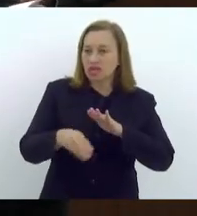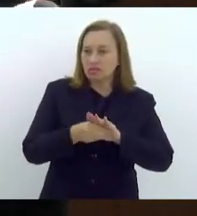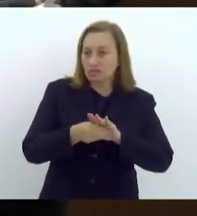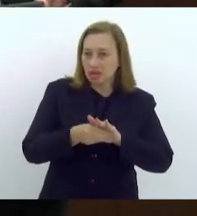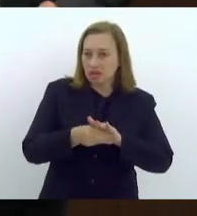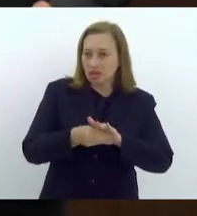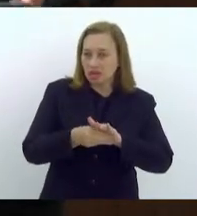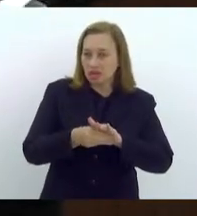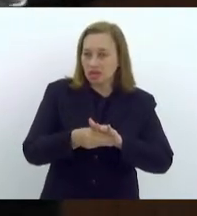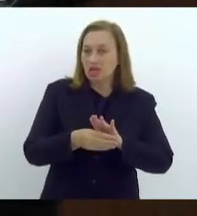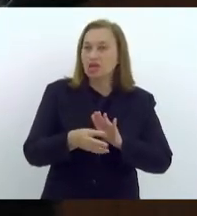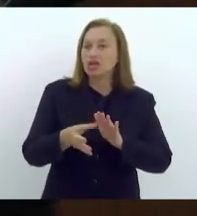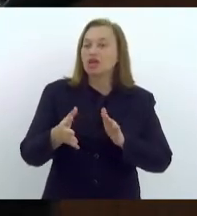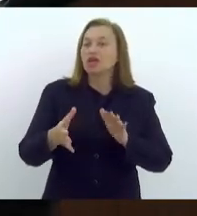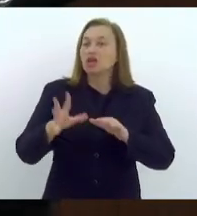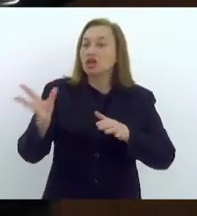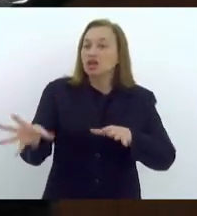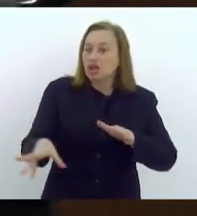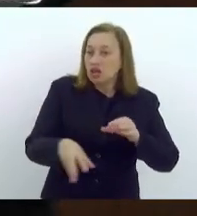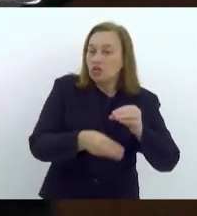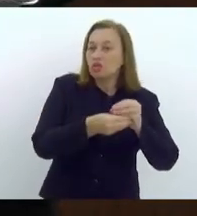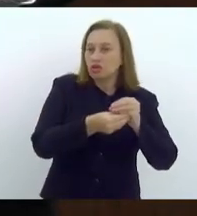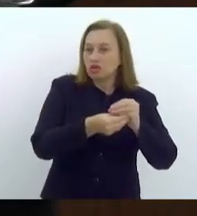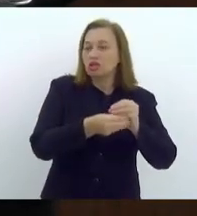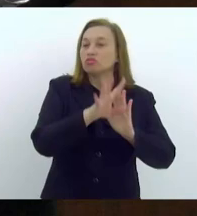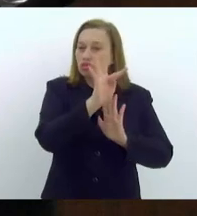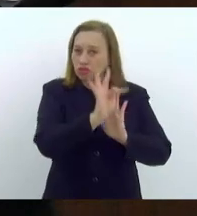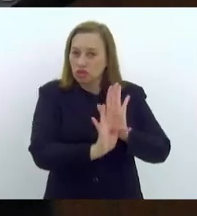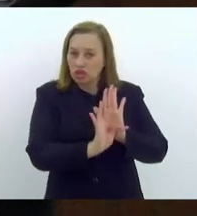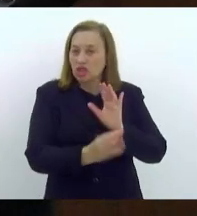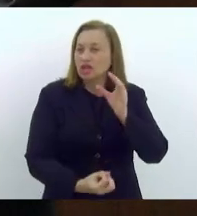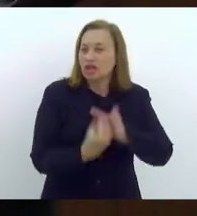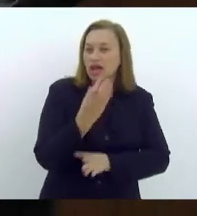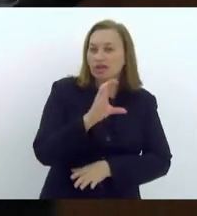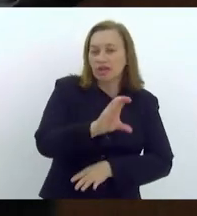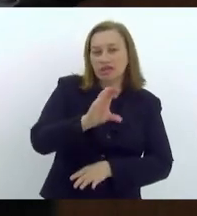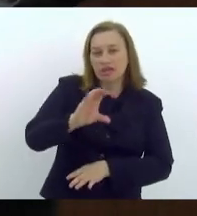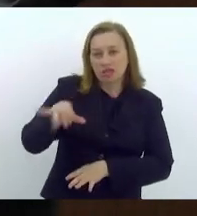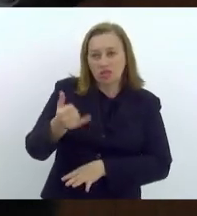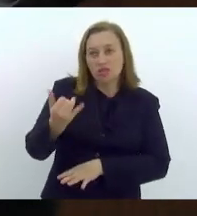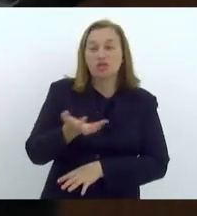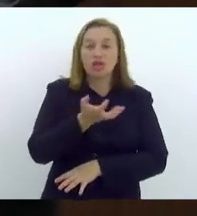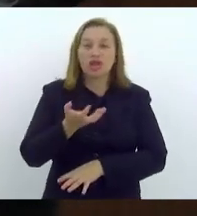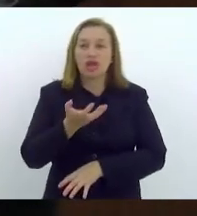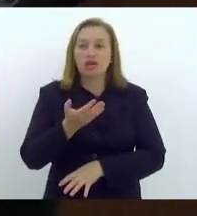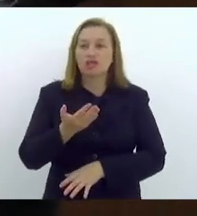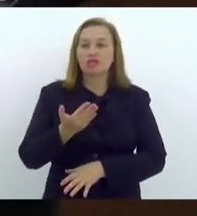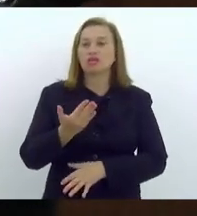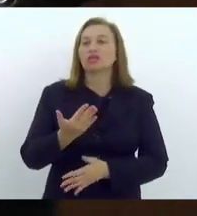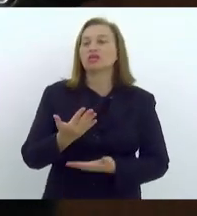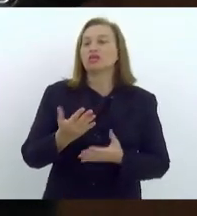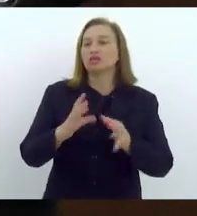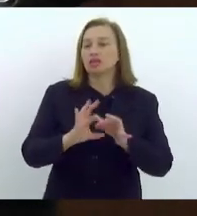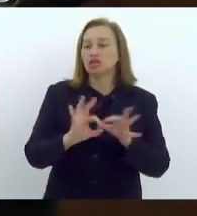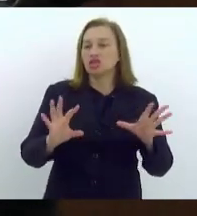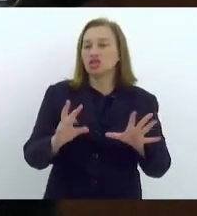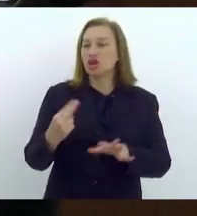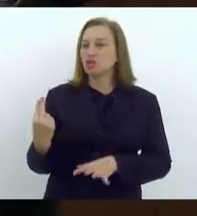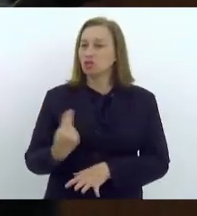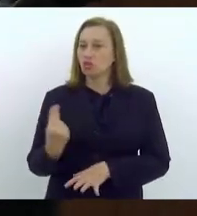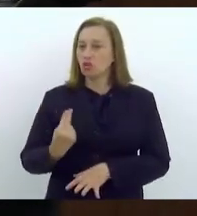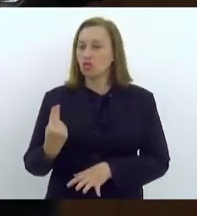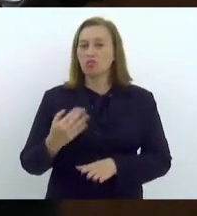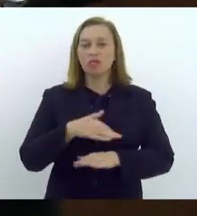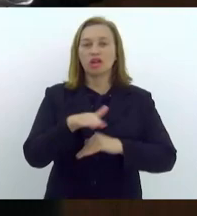ao texto que será construído da CCJ. E quero aqui abrir a coautoria, inclusive, para o deputado Luiz